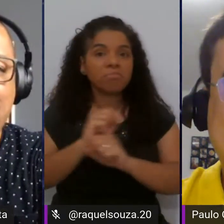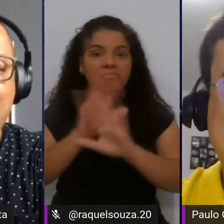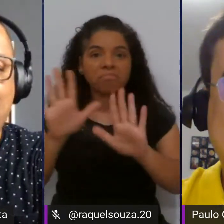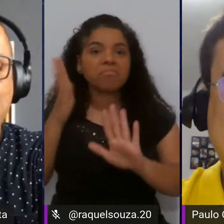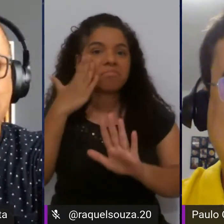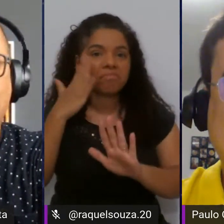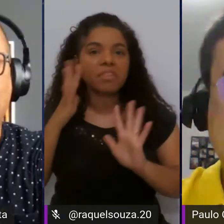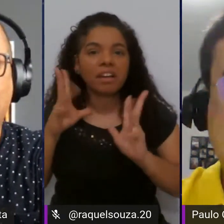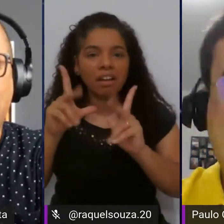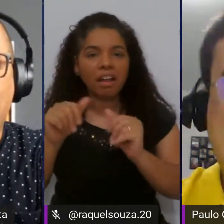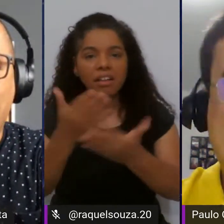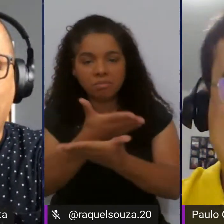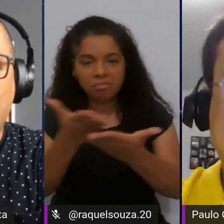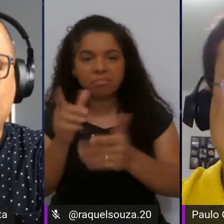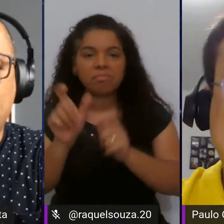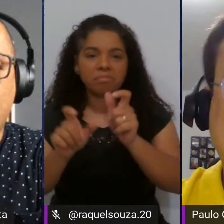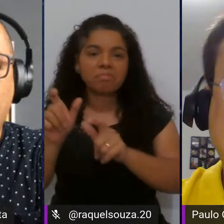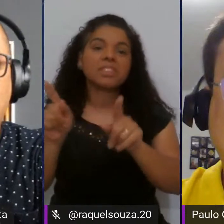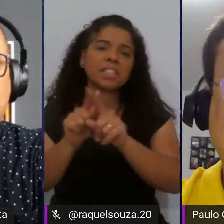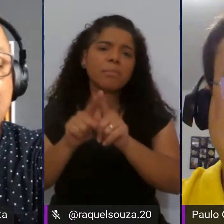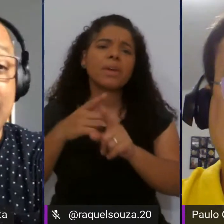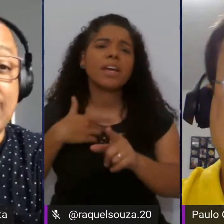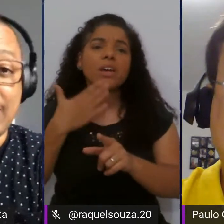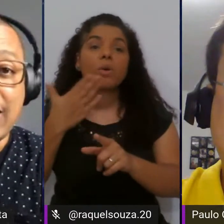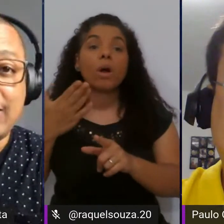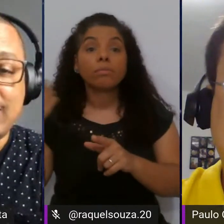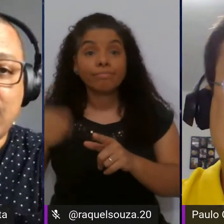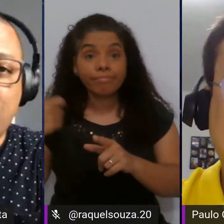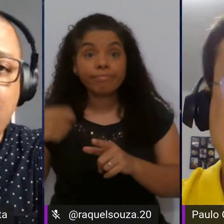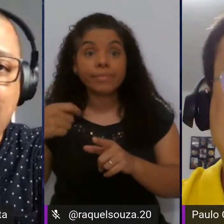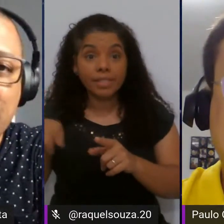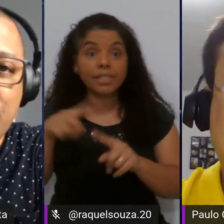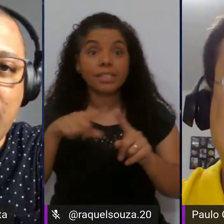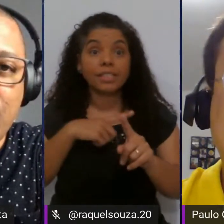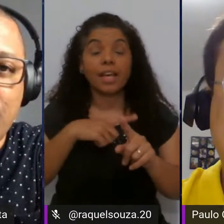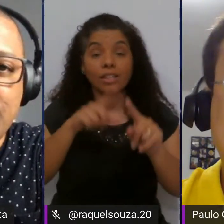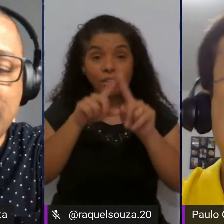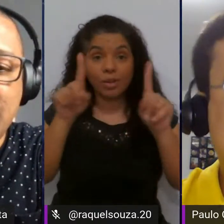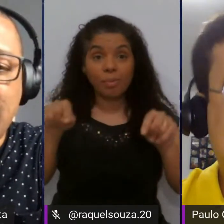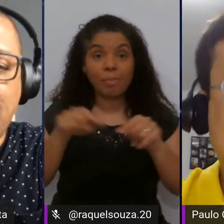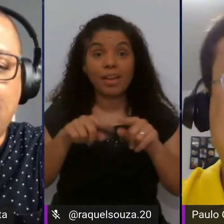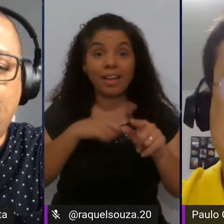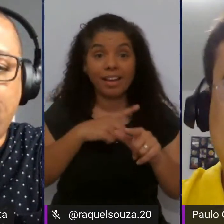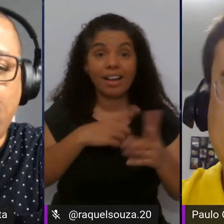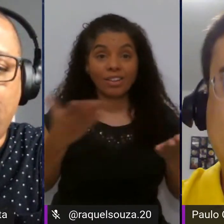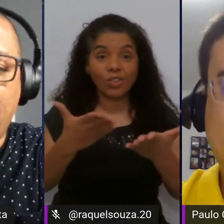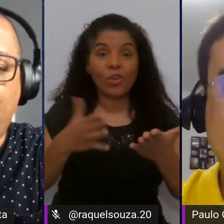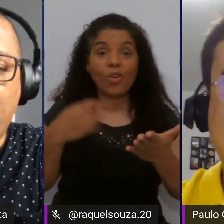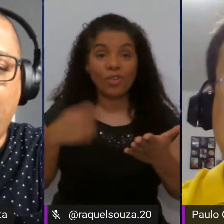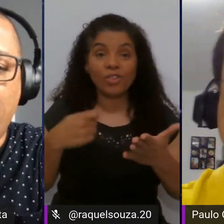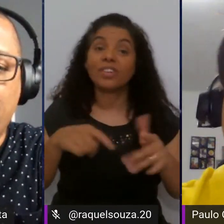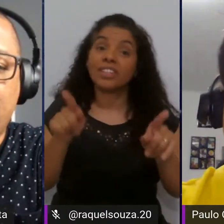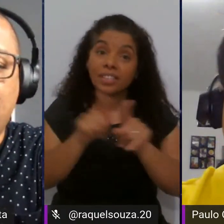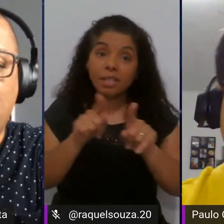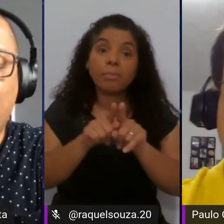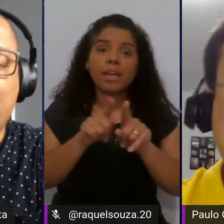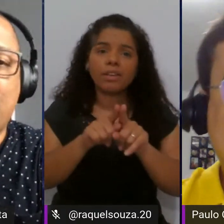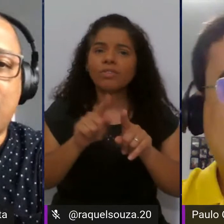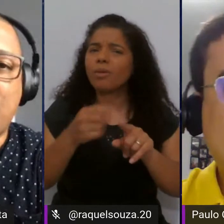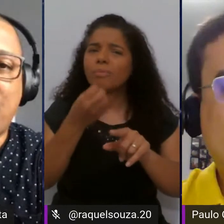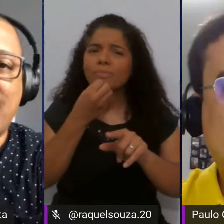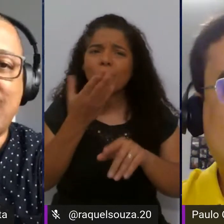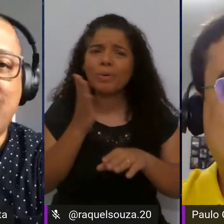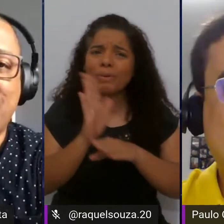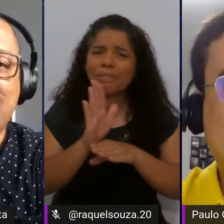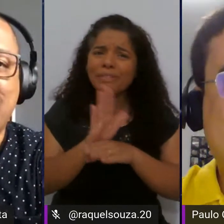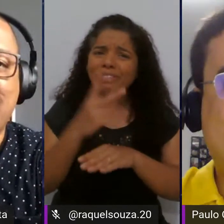para a galera também quais são aí as necessidades que o mercado tem hoje, e também aí foi muito generoso